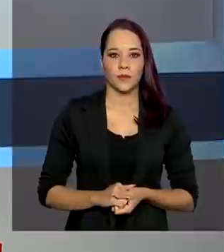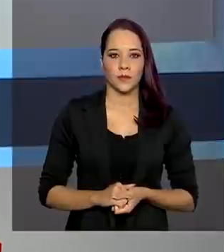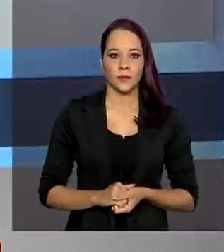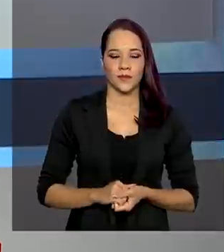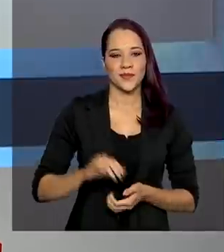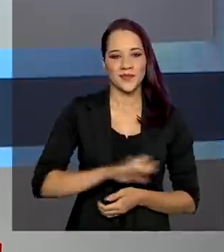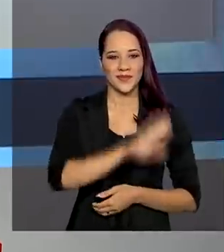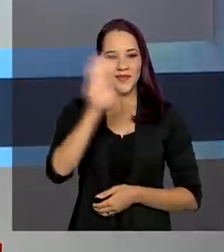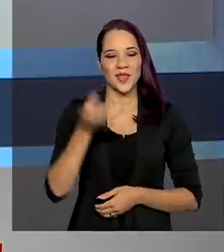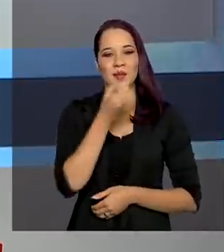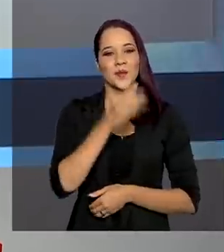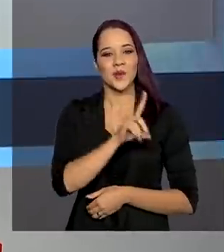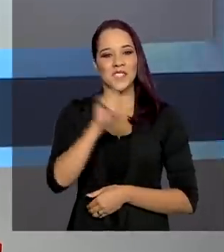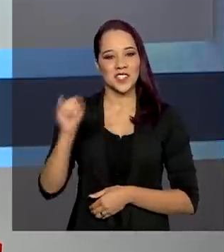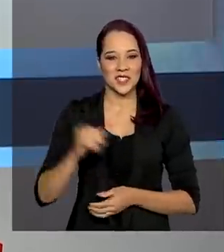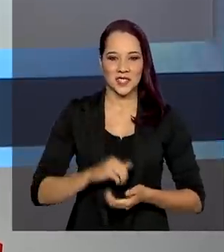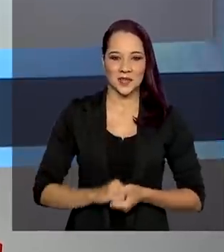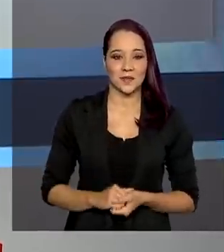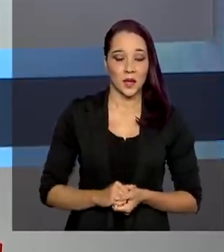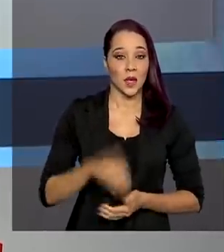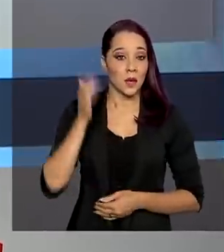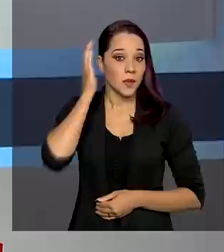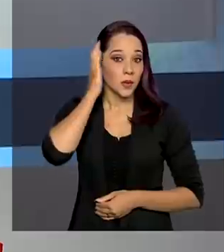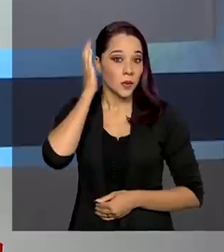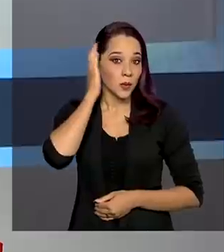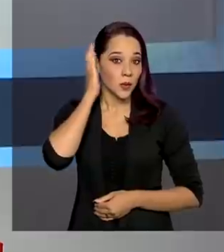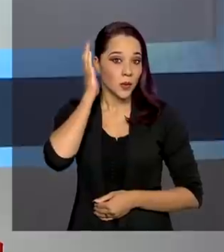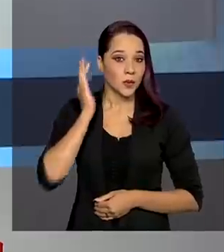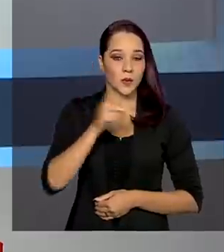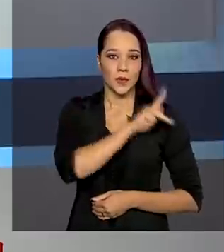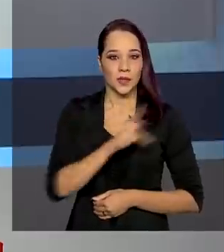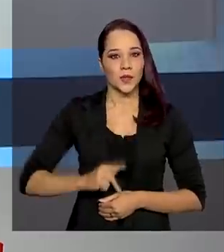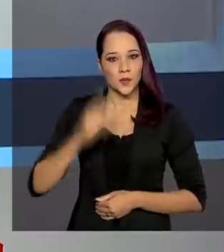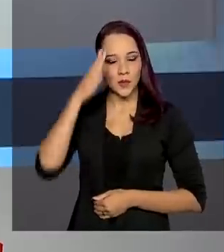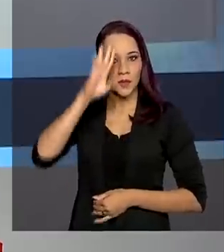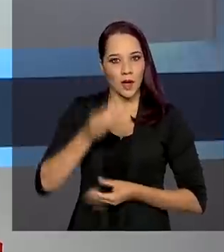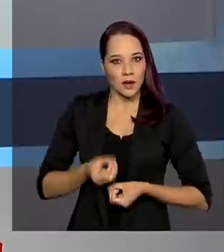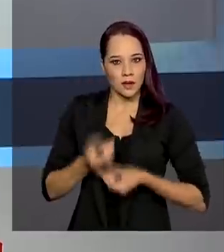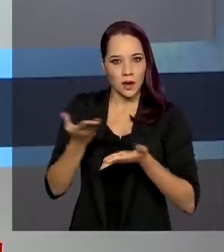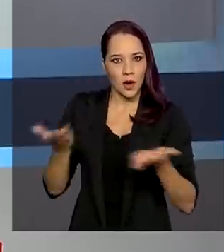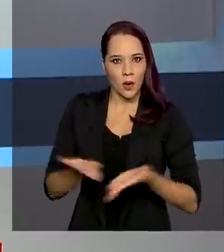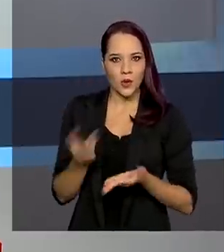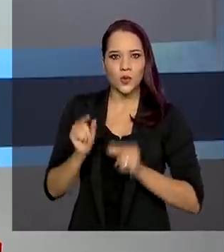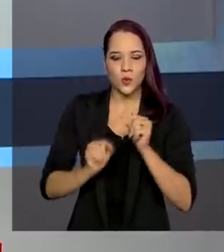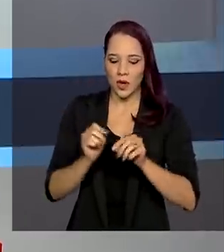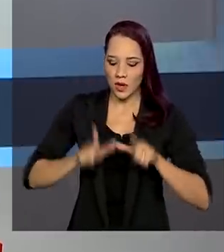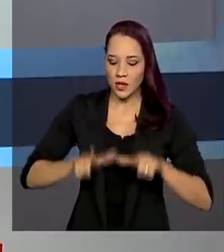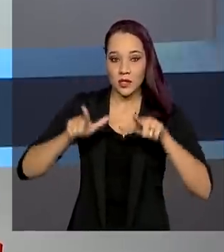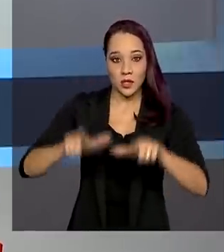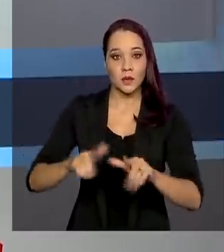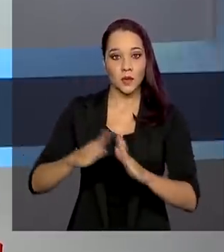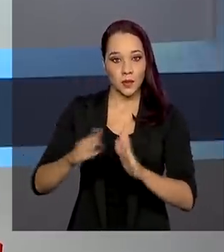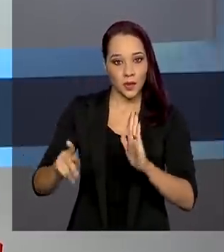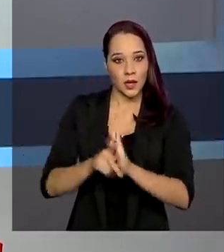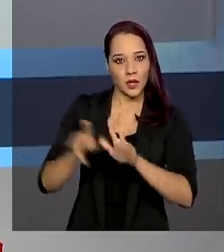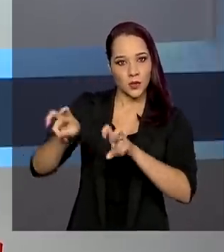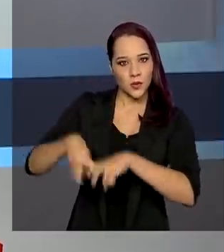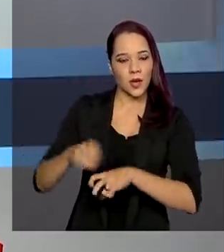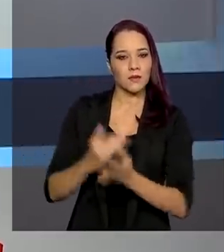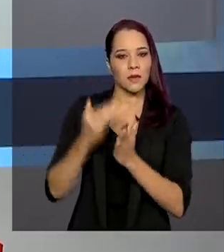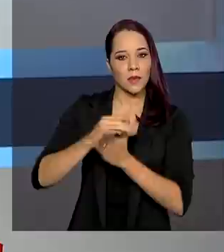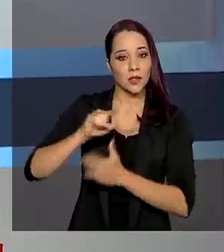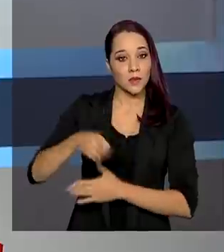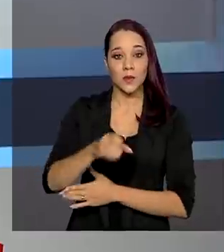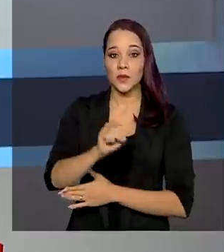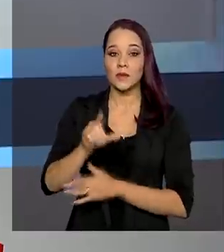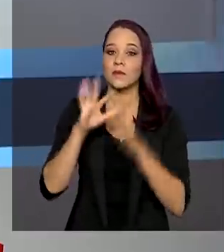Olá, bom dia. Em Mato Grosso, o presidente Jair Bolsonaro entrega títulos de propriedade rural a mais de 1.800